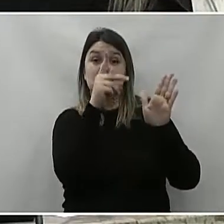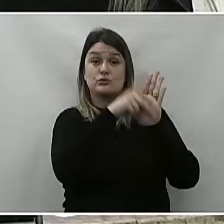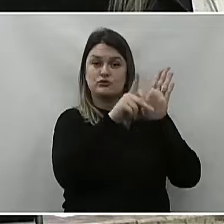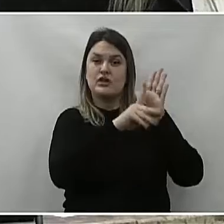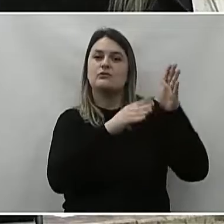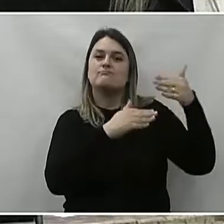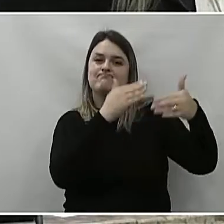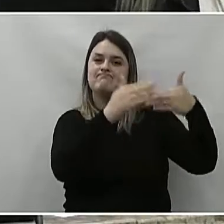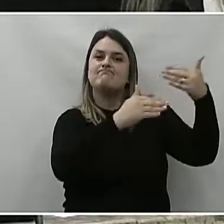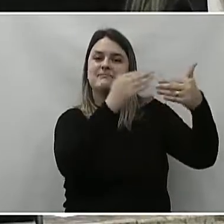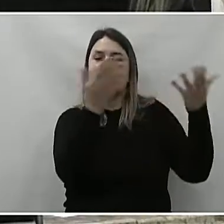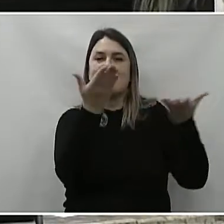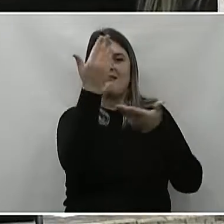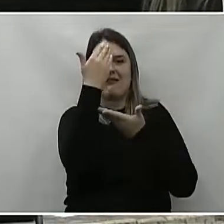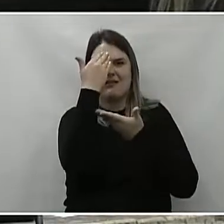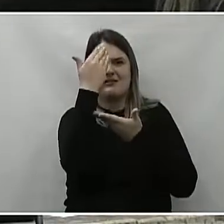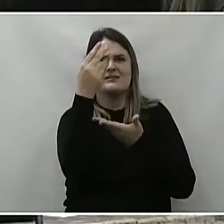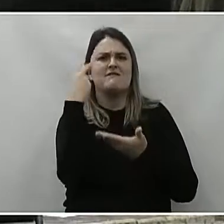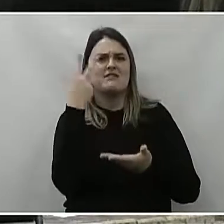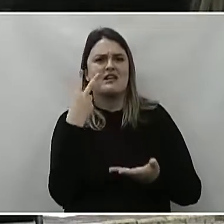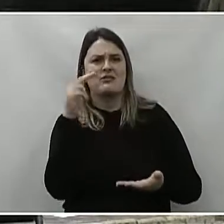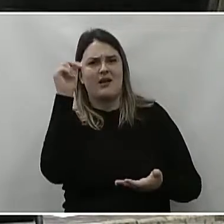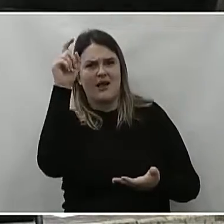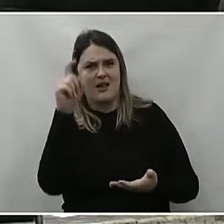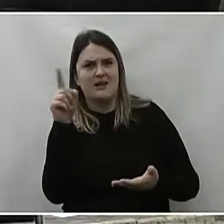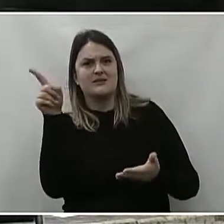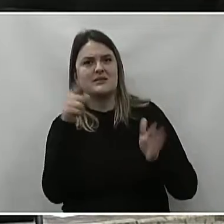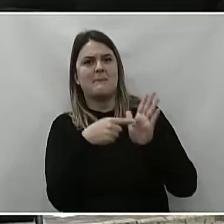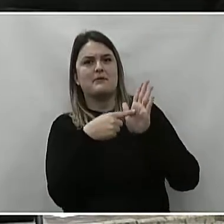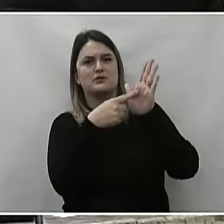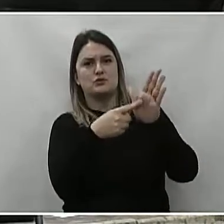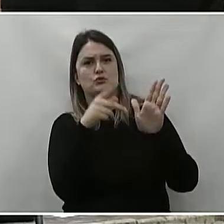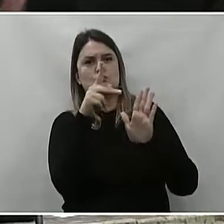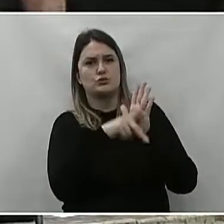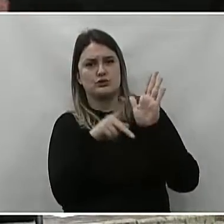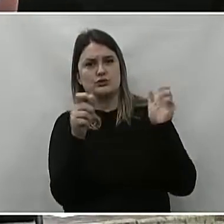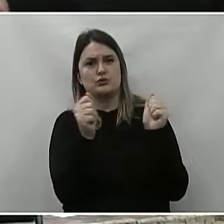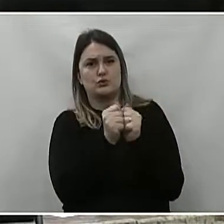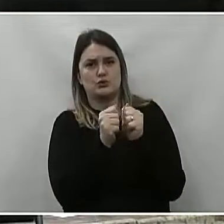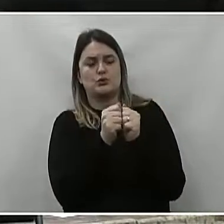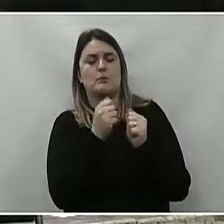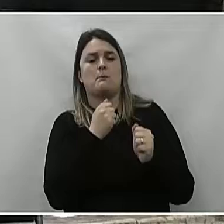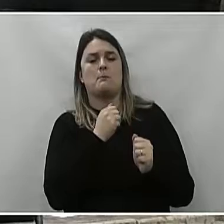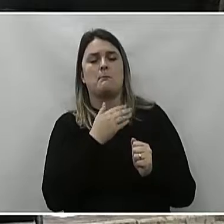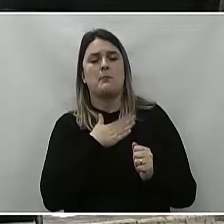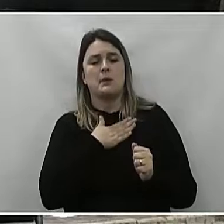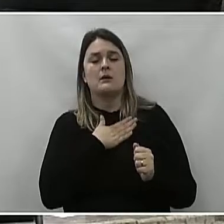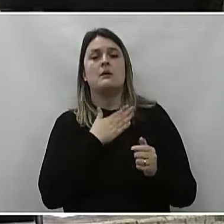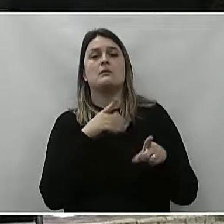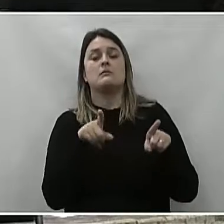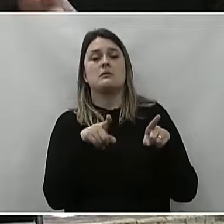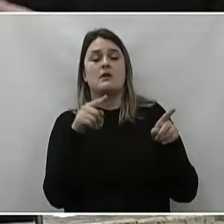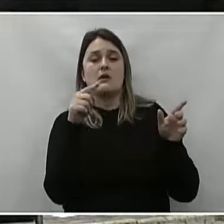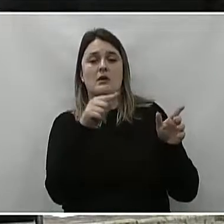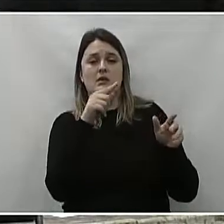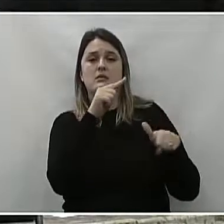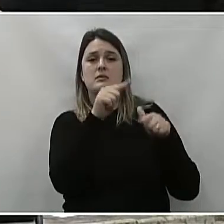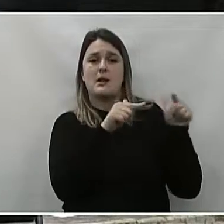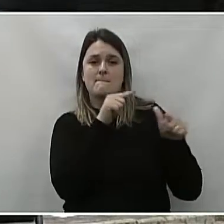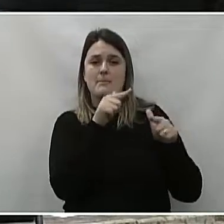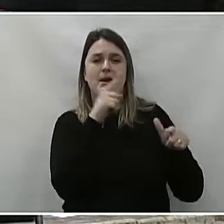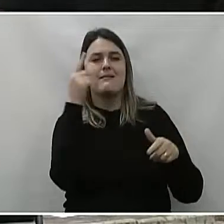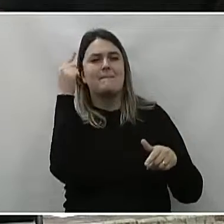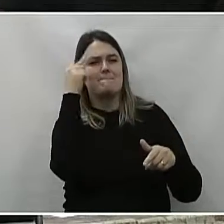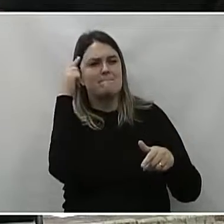pudesse andar. agradeço ao vereador Alex por apresentar esse projeto junto comigo. Ele trabalha